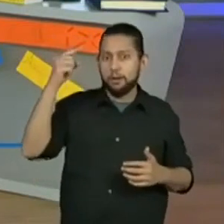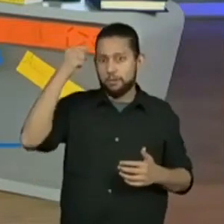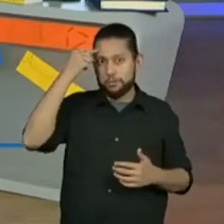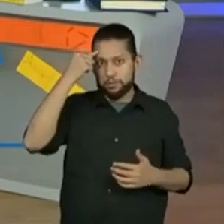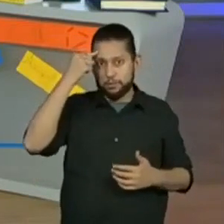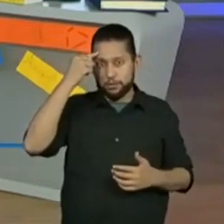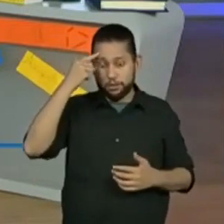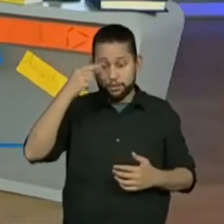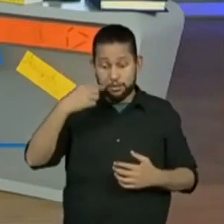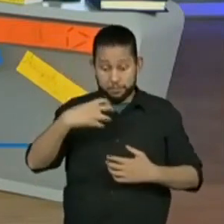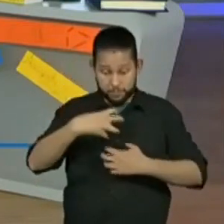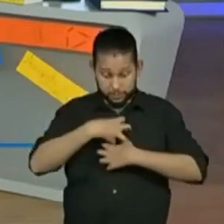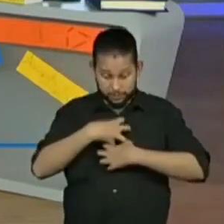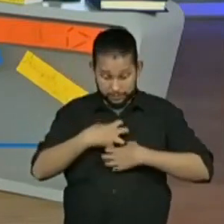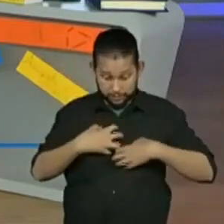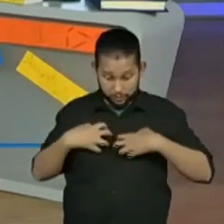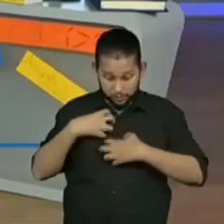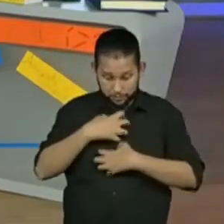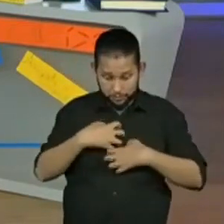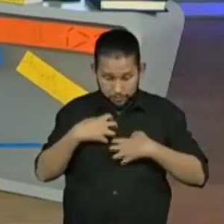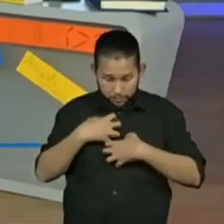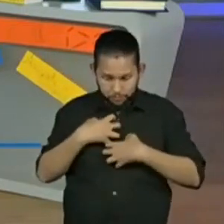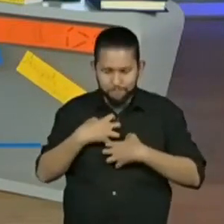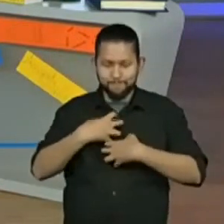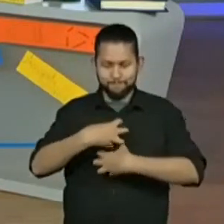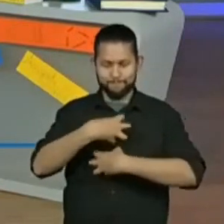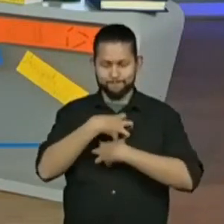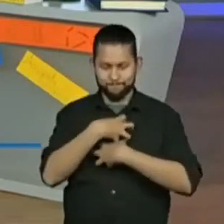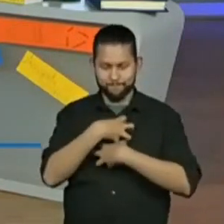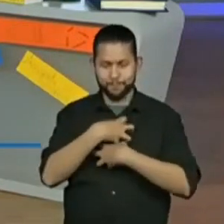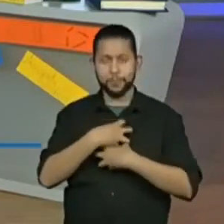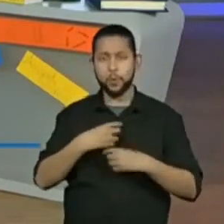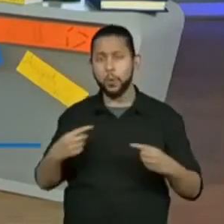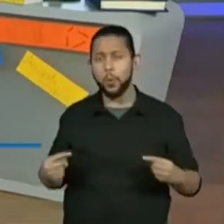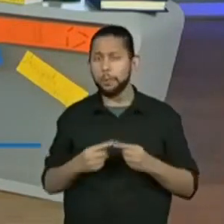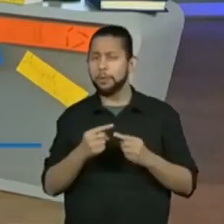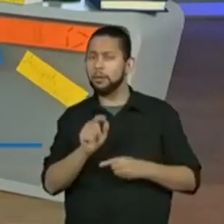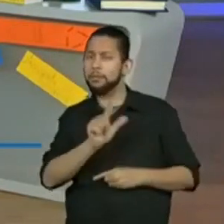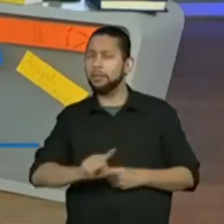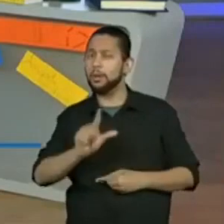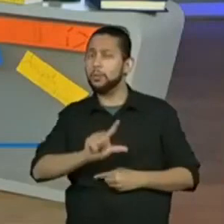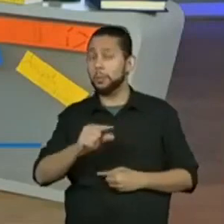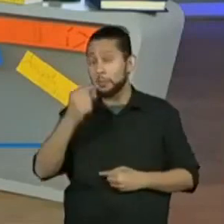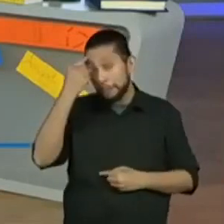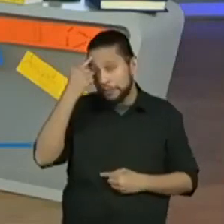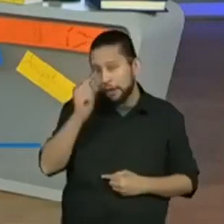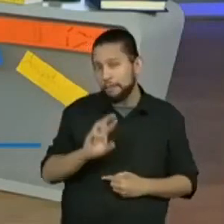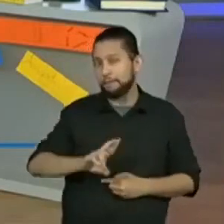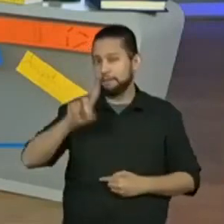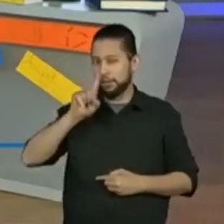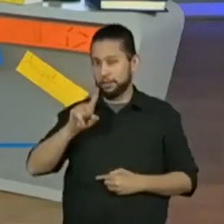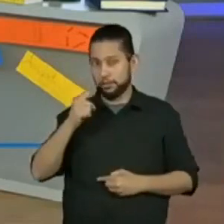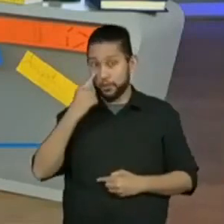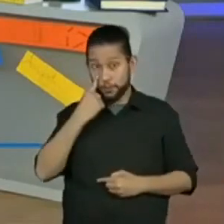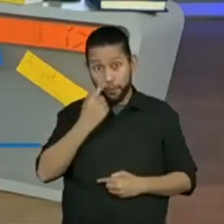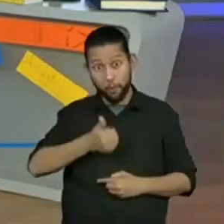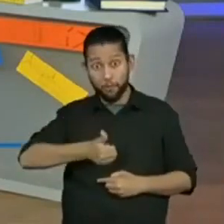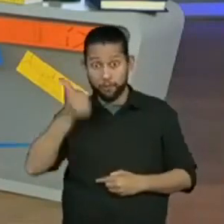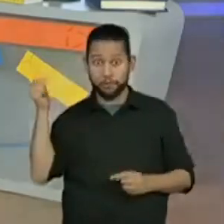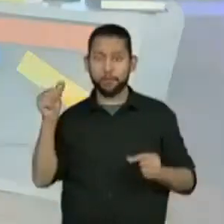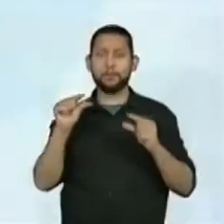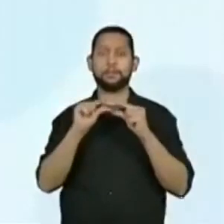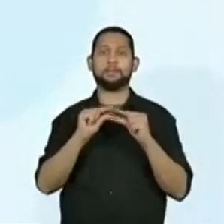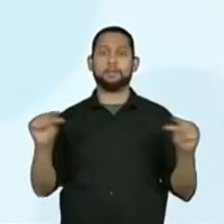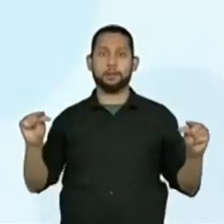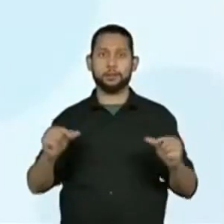um sentimento diferente sobre esse gênero, esse gênero literário. Então, dá uma olhada na frase que eu